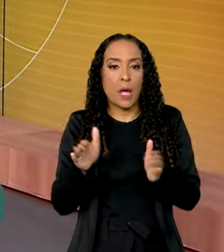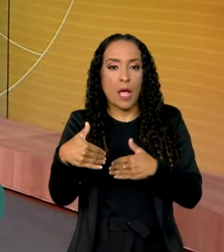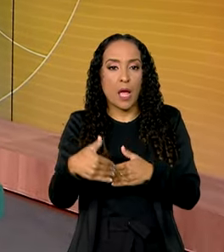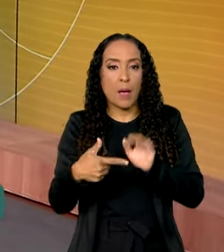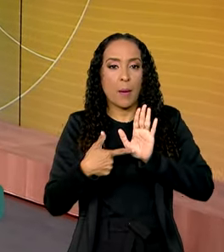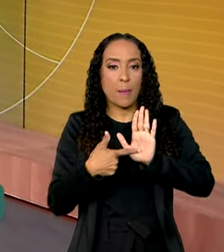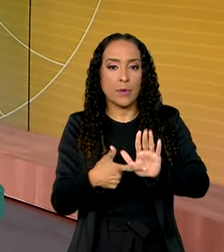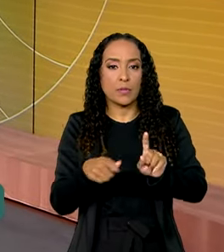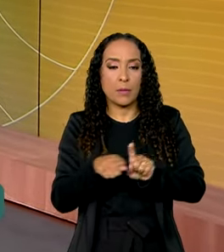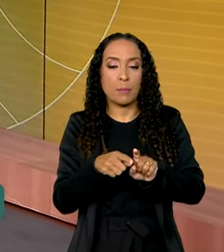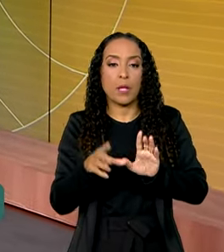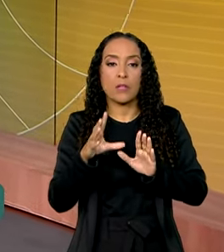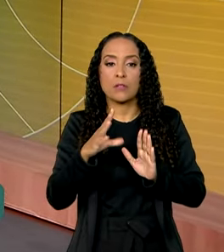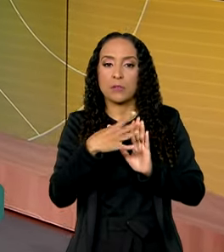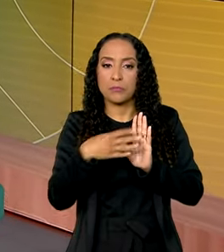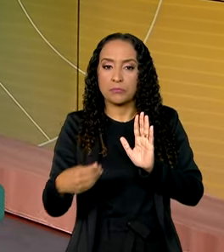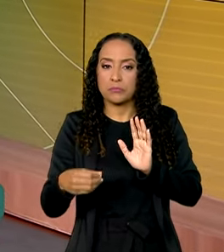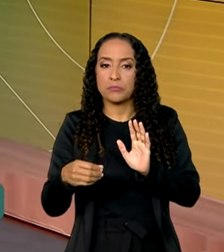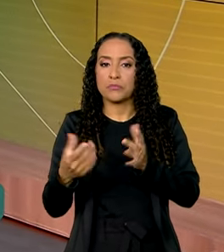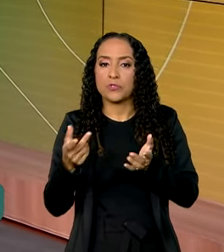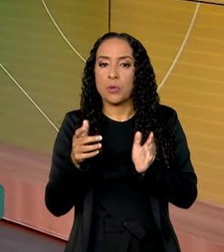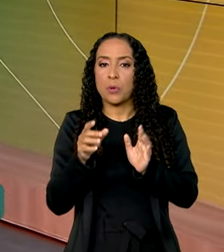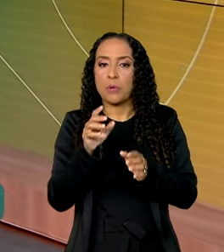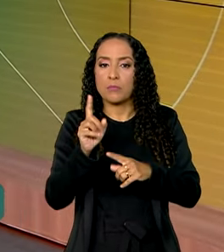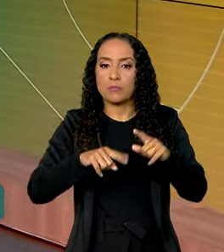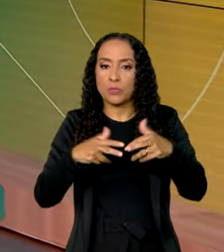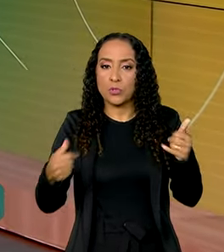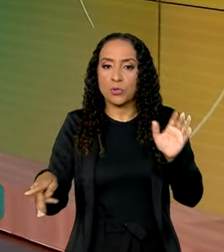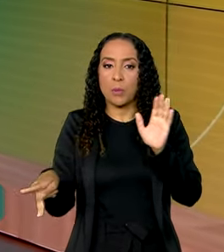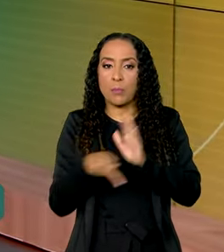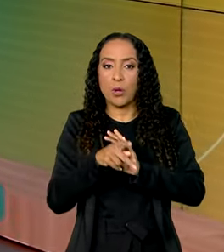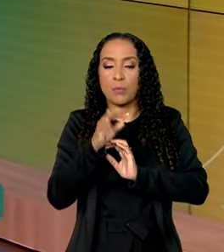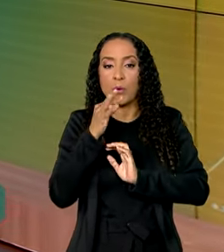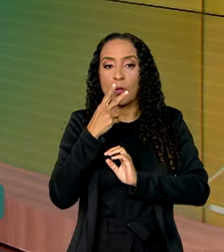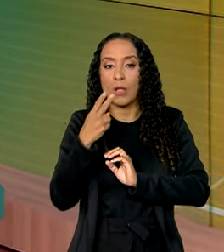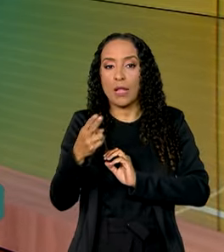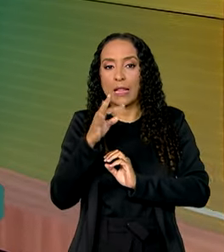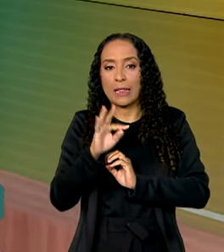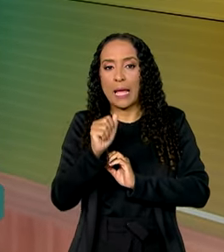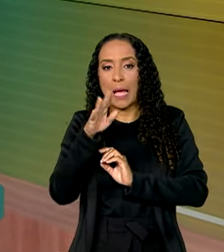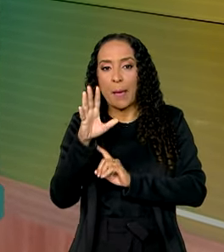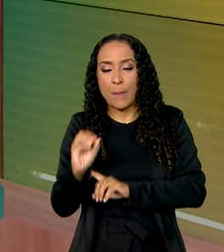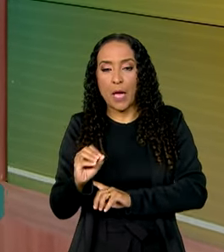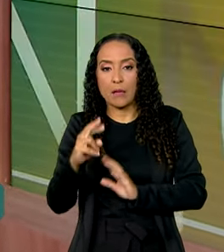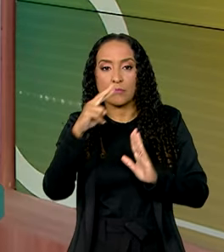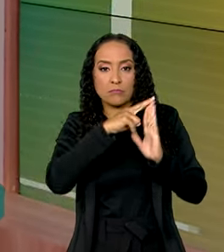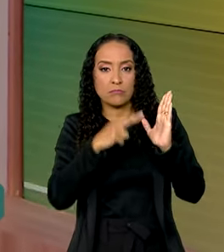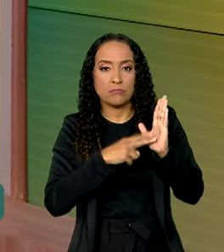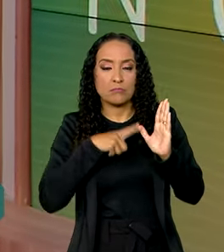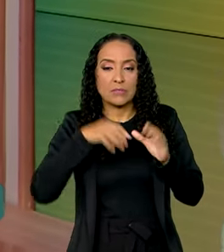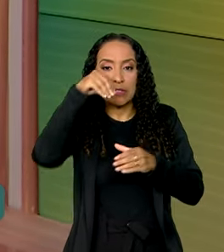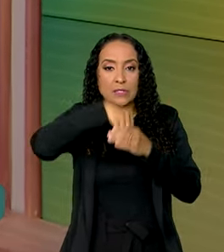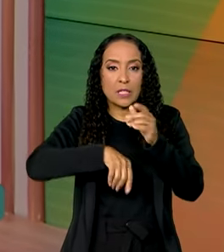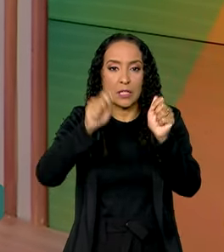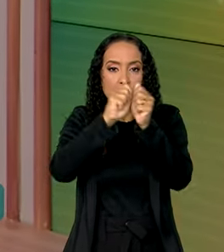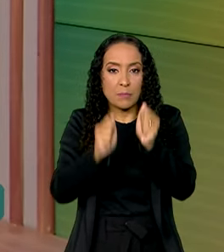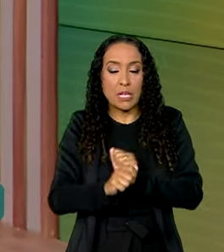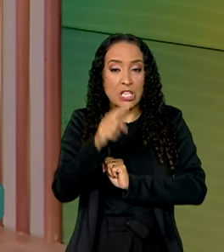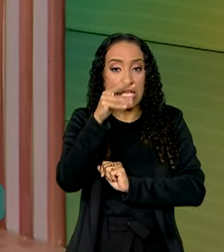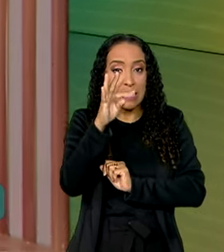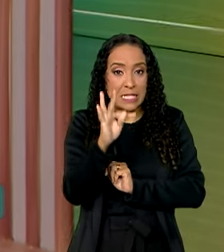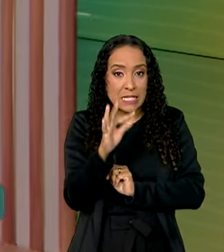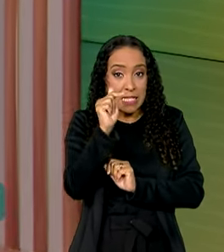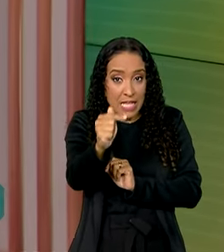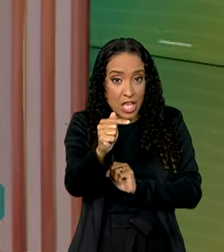expositores e mostruários de produtos derivados do tabaco. As normas incluem sete imagens e textos